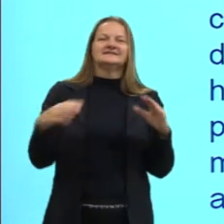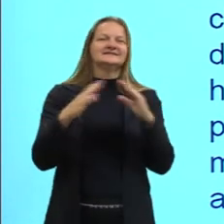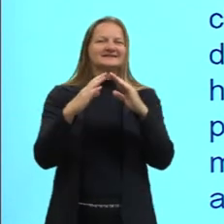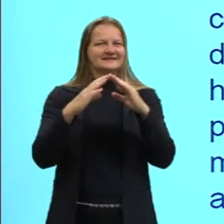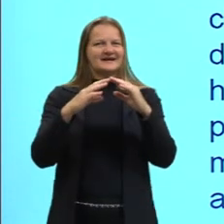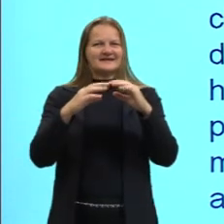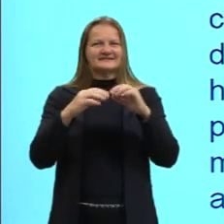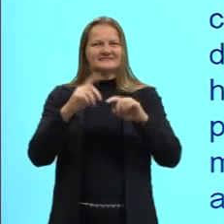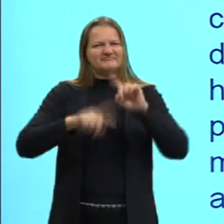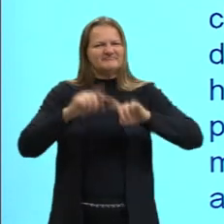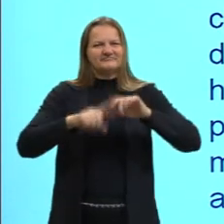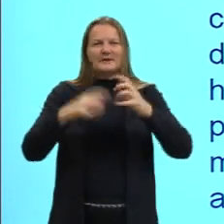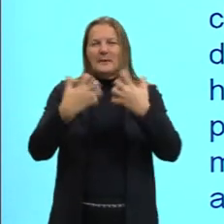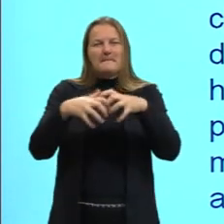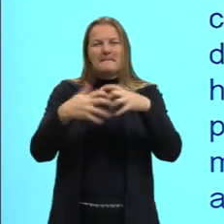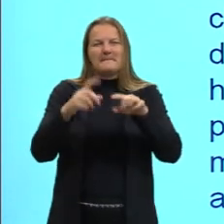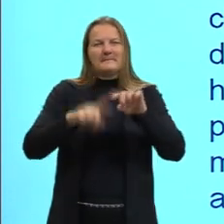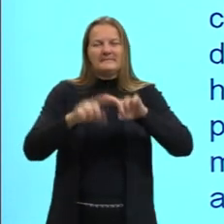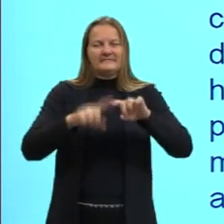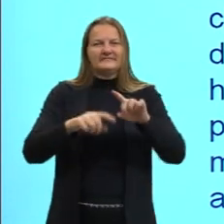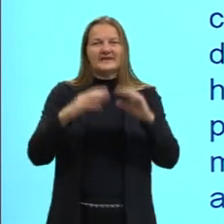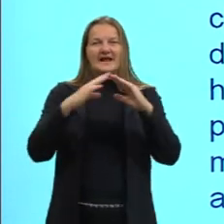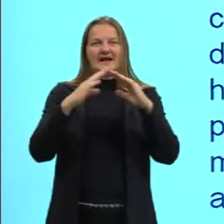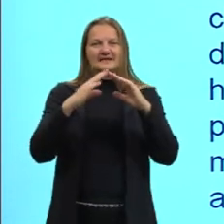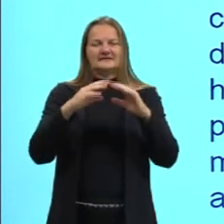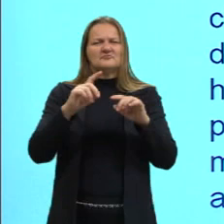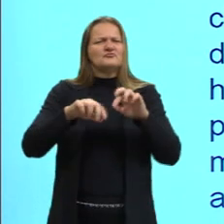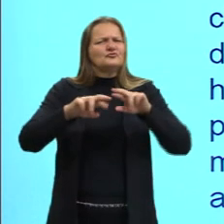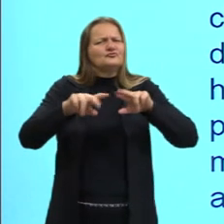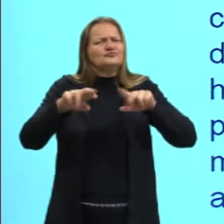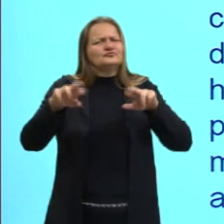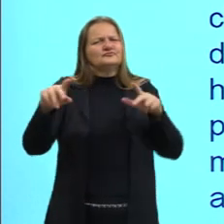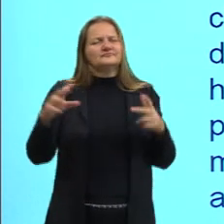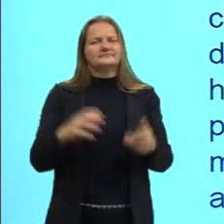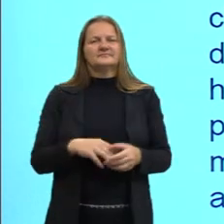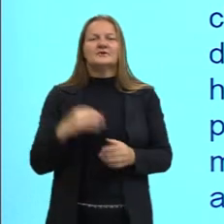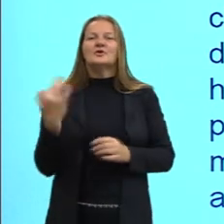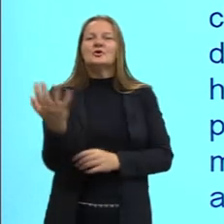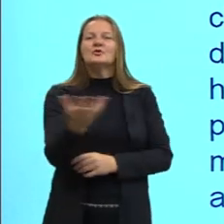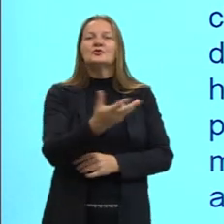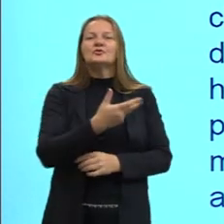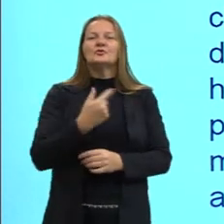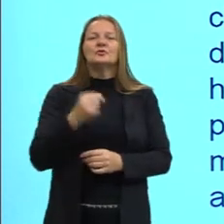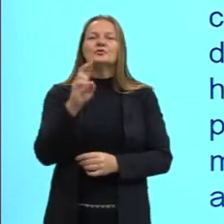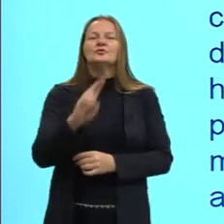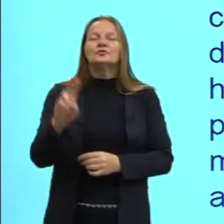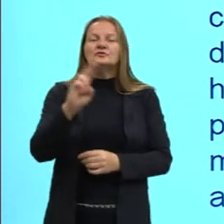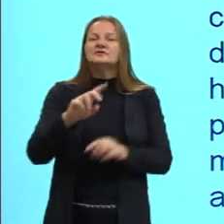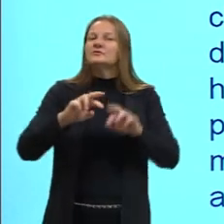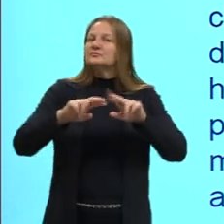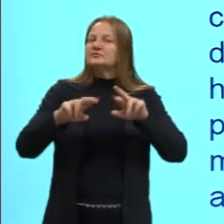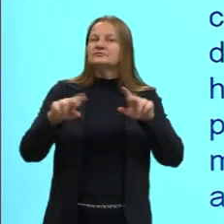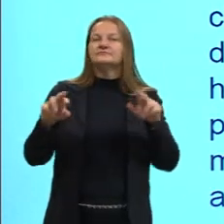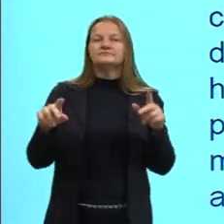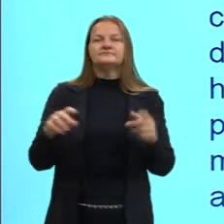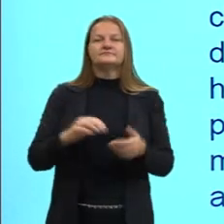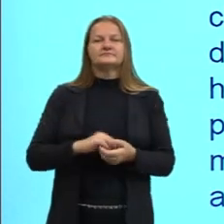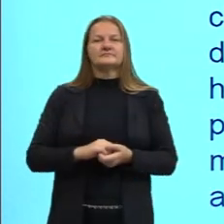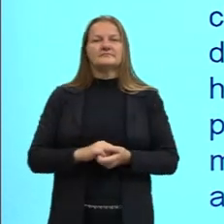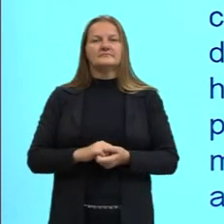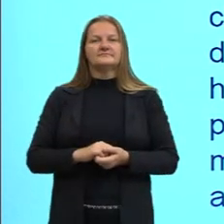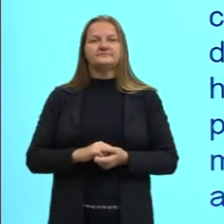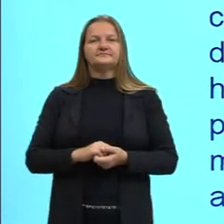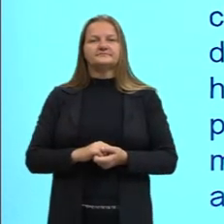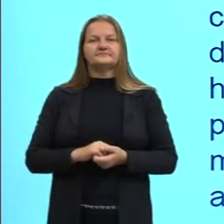Outros, um larguíssimo, etc. Ou seja, muitos outros. Todos usamos aparatos, todos usamos